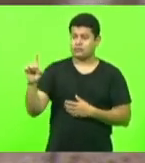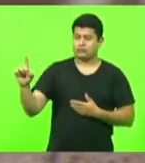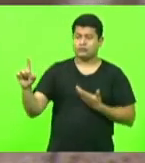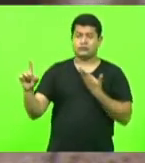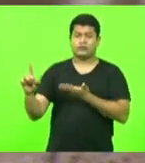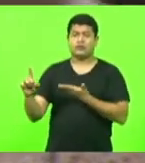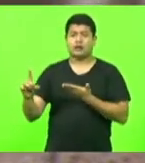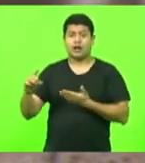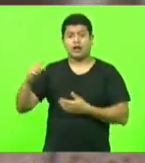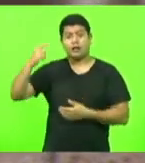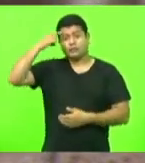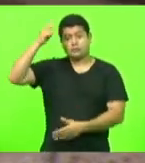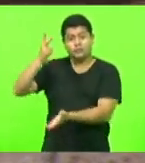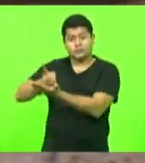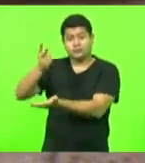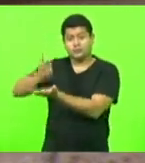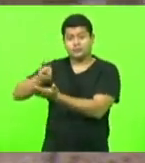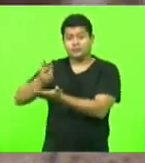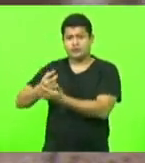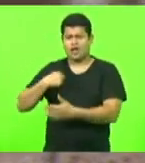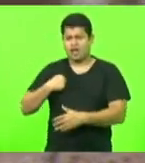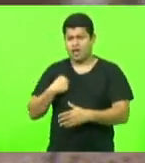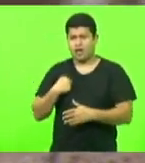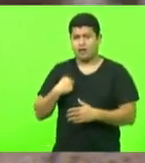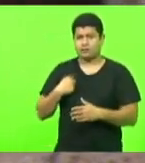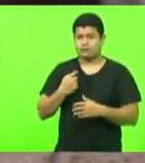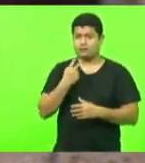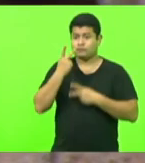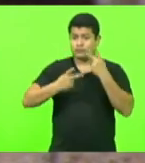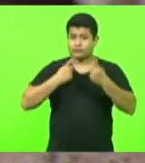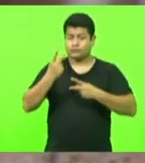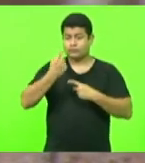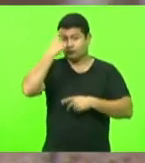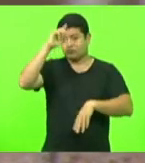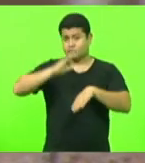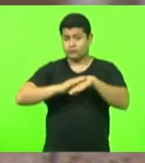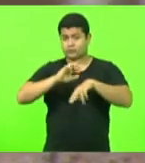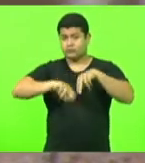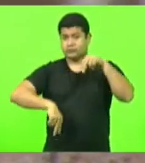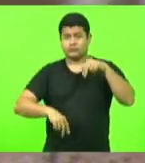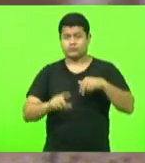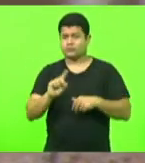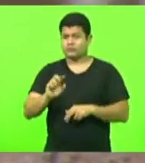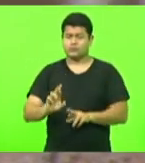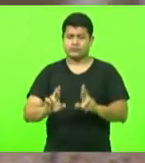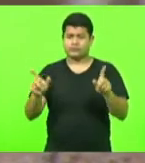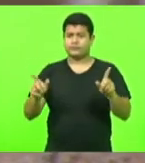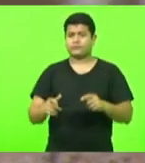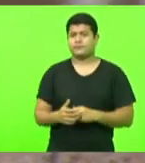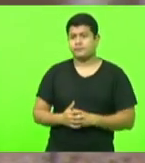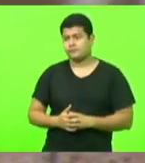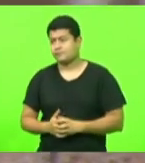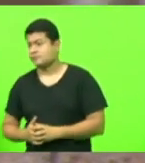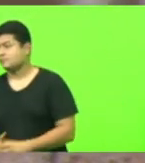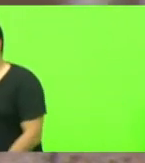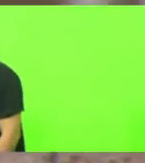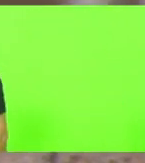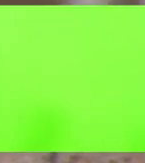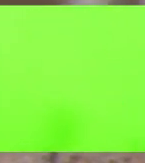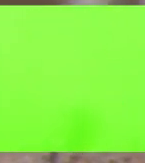conservadores, olha, não estou entrando nessa questão ideológica, estou entrando em uma questão aqui absolutamente biológica,